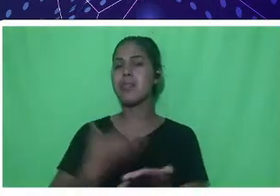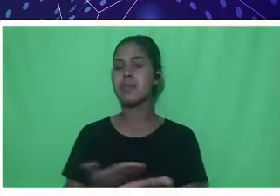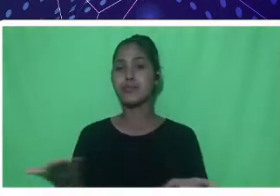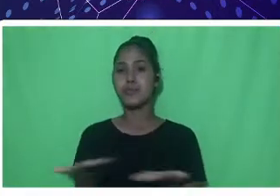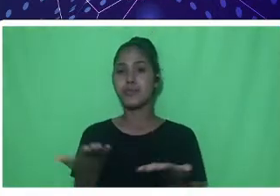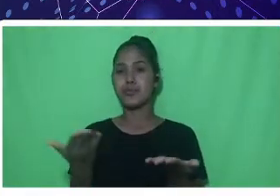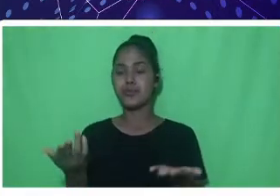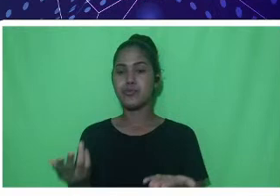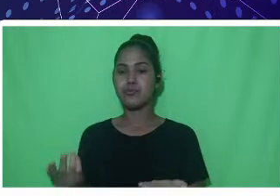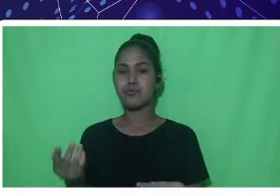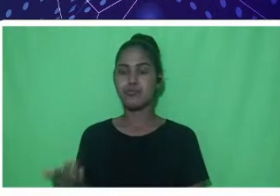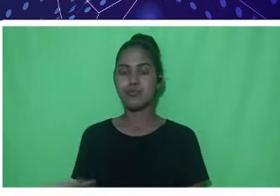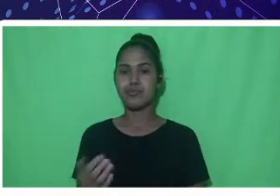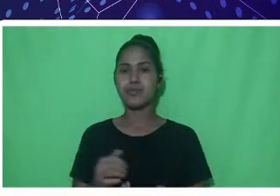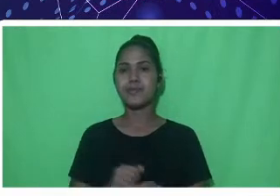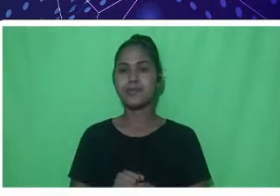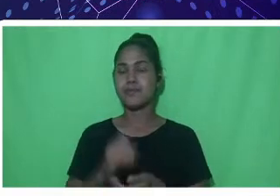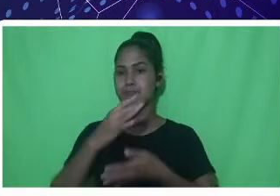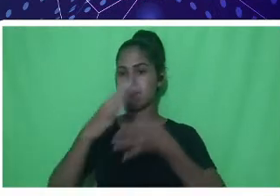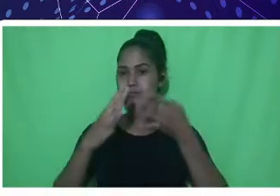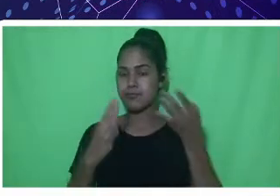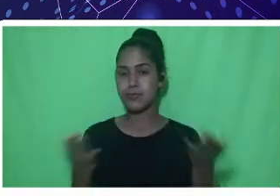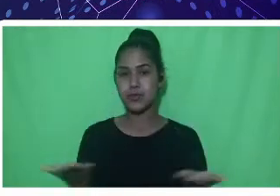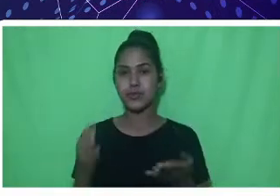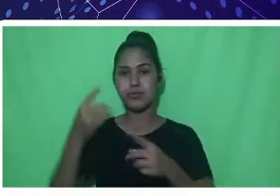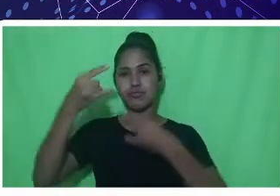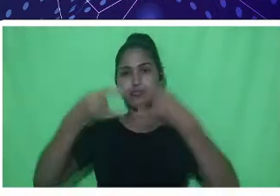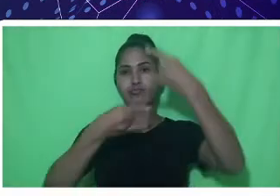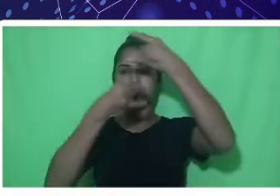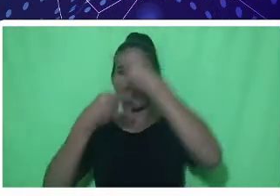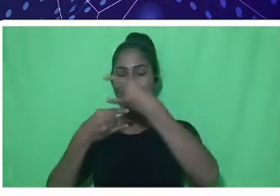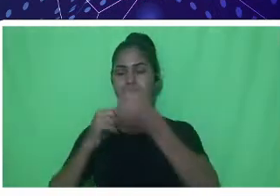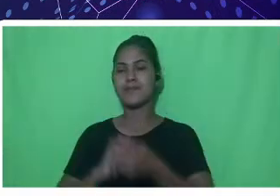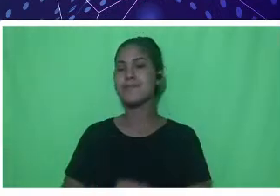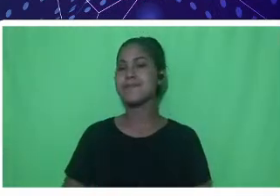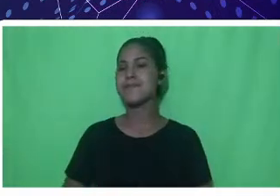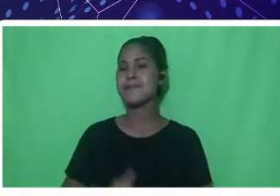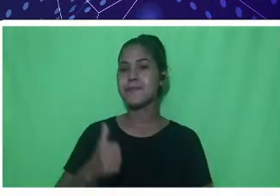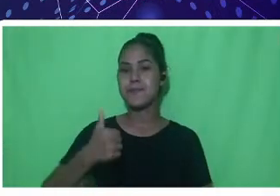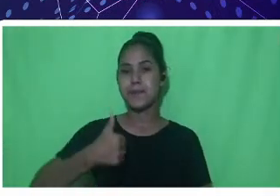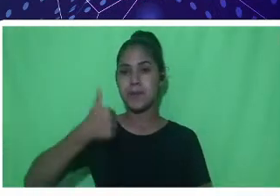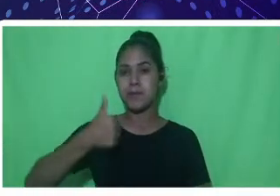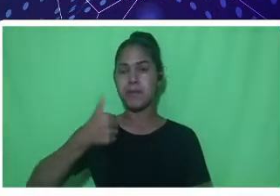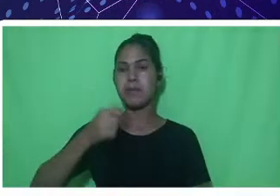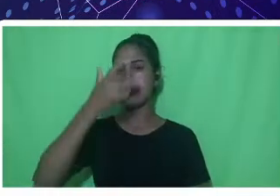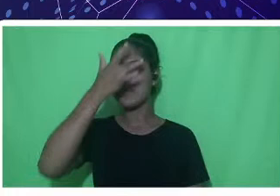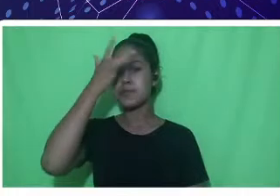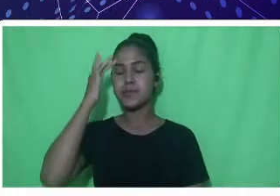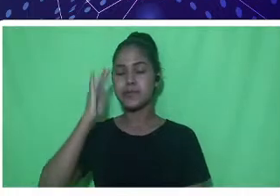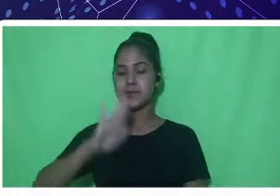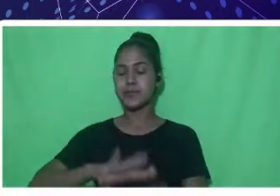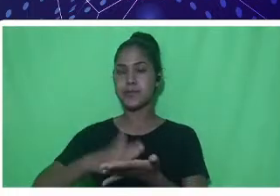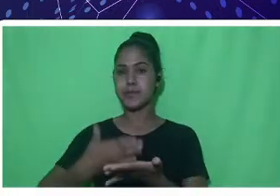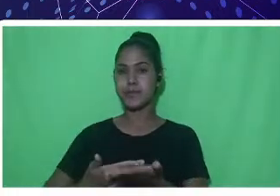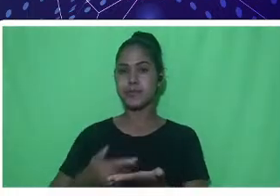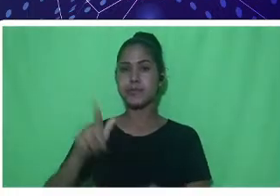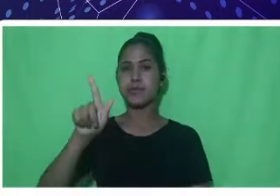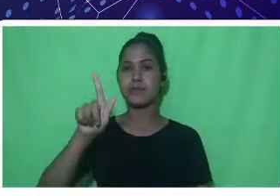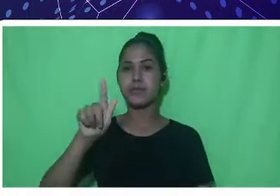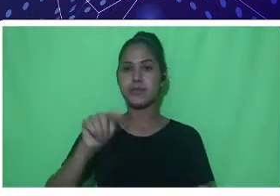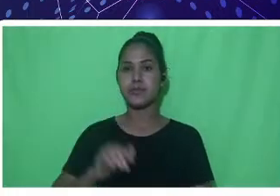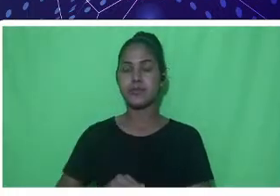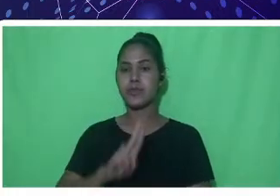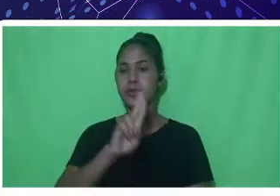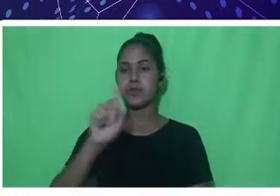interpretação em libras nesta live. Iniciarei por esta que está interpretando neste momento, o nome dela é